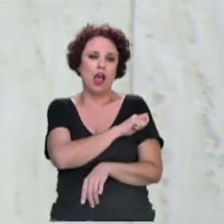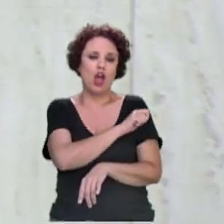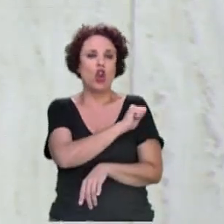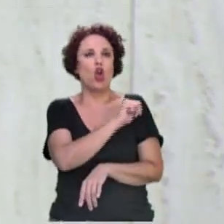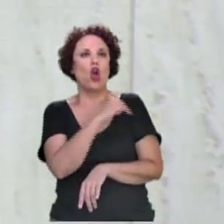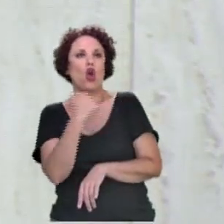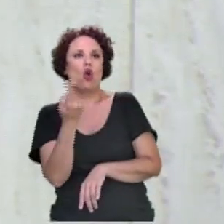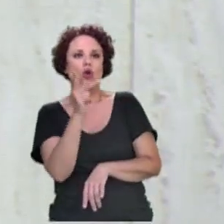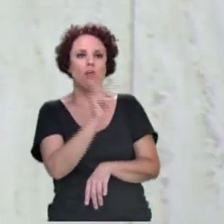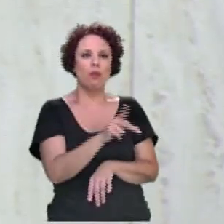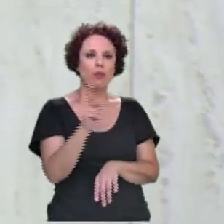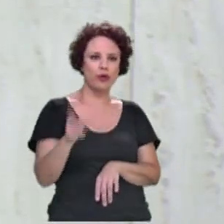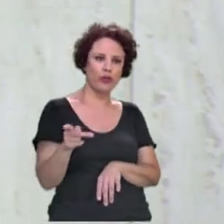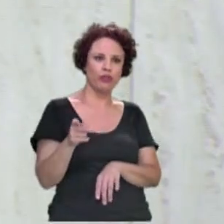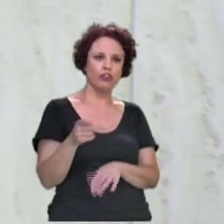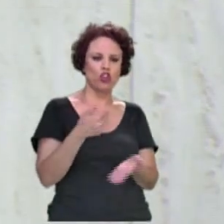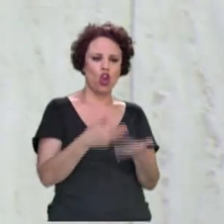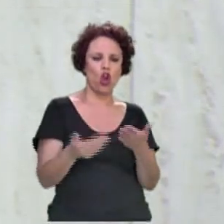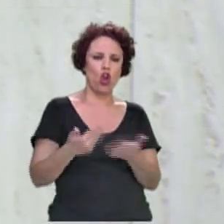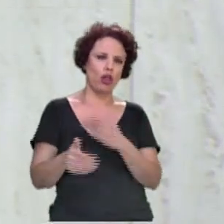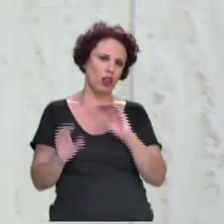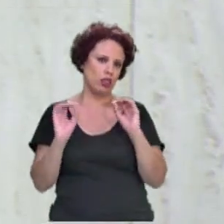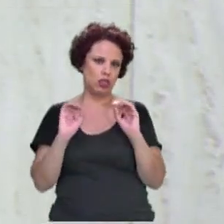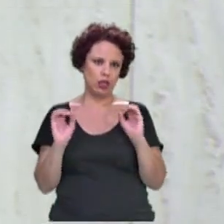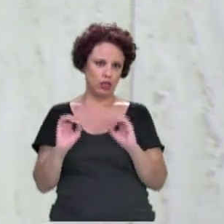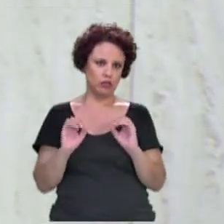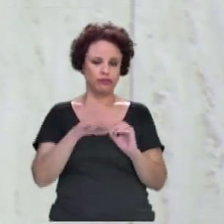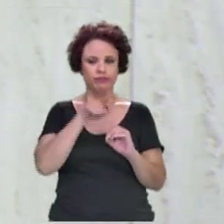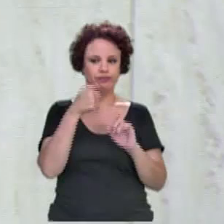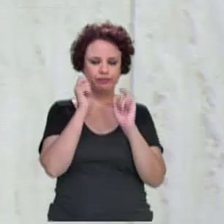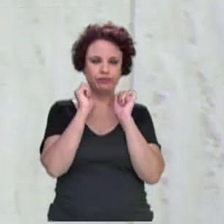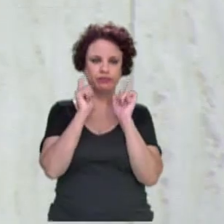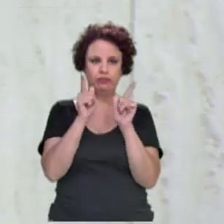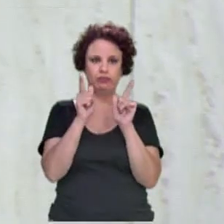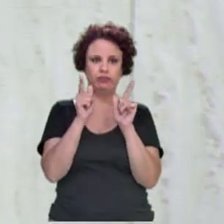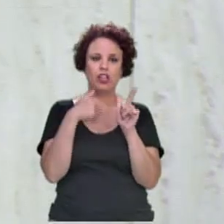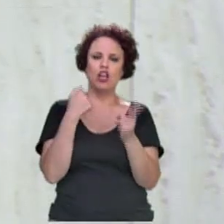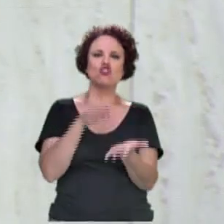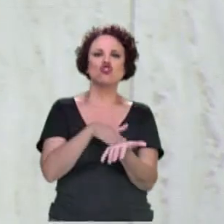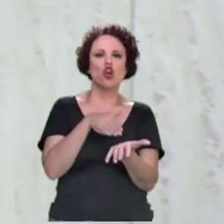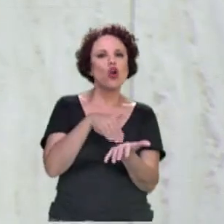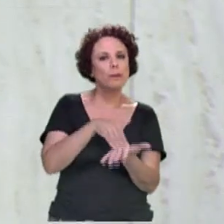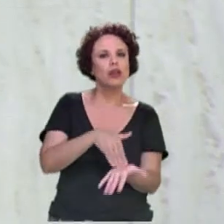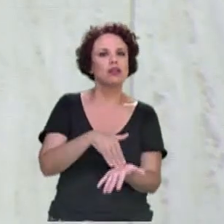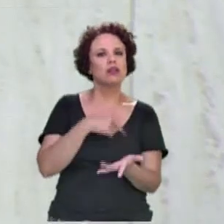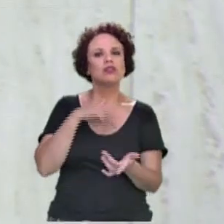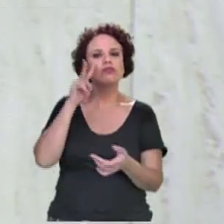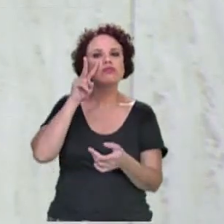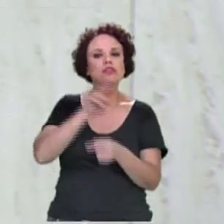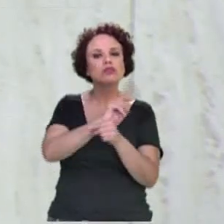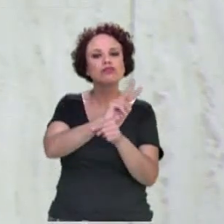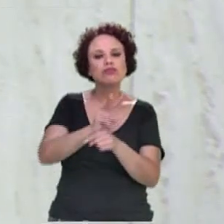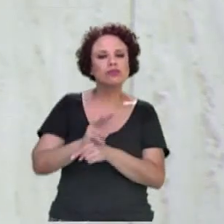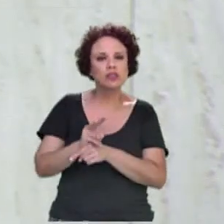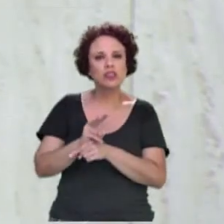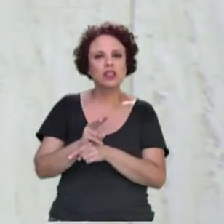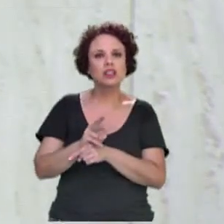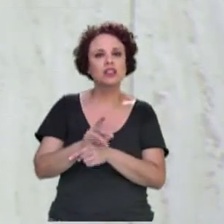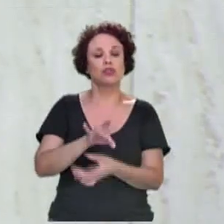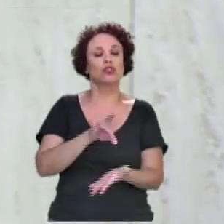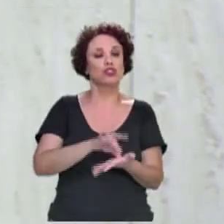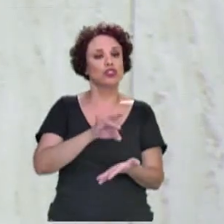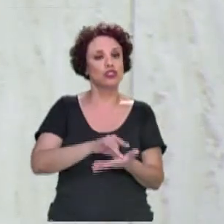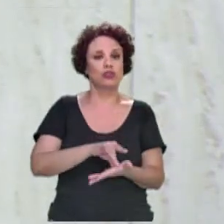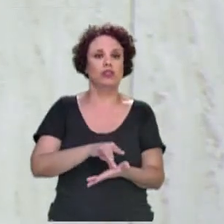professores nessas escolas. Nós estamos aqui atentos, estamos cobrando, estamos acompanhando, porque realmente não é admissível